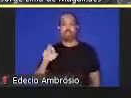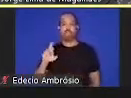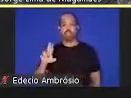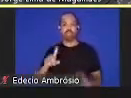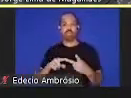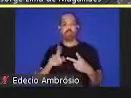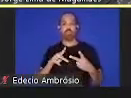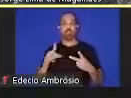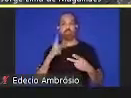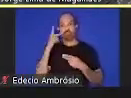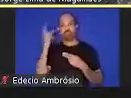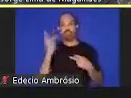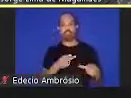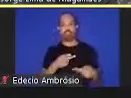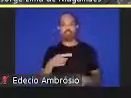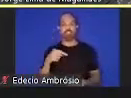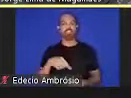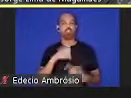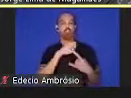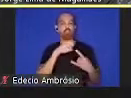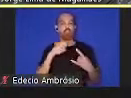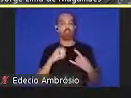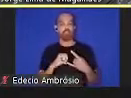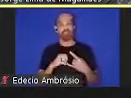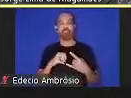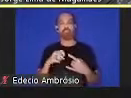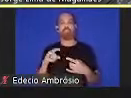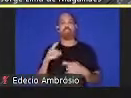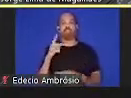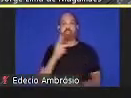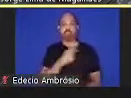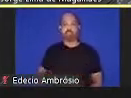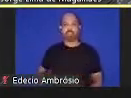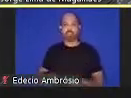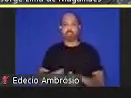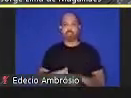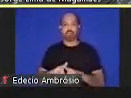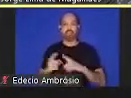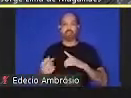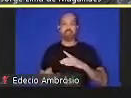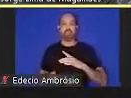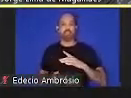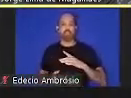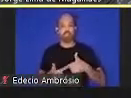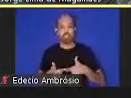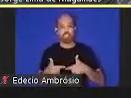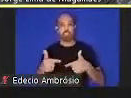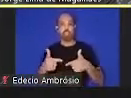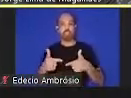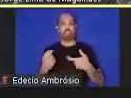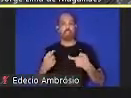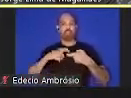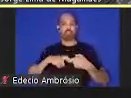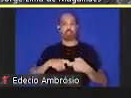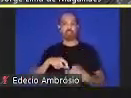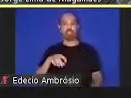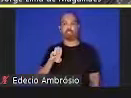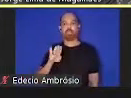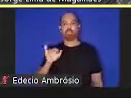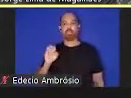Fundação Oswaldo Cruz, presidente também da iniciativa de parcerias na biodiversidade,